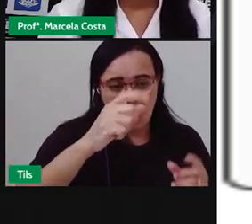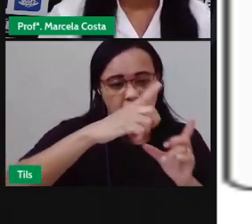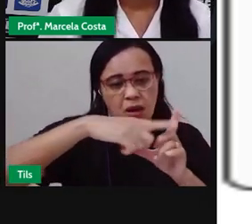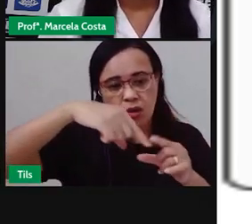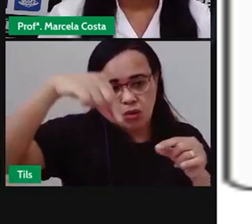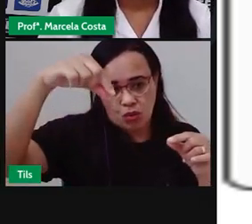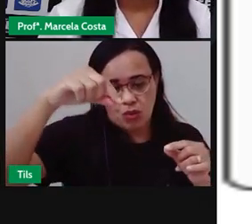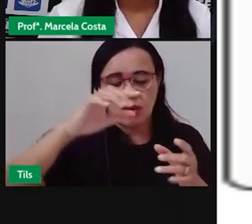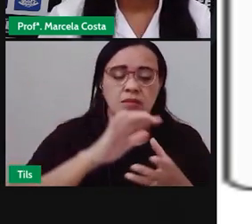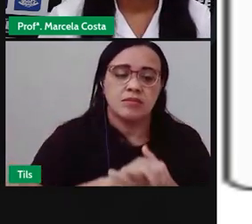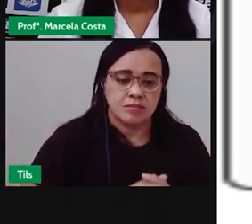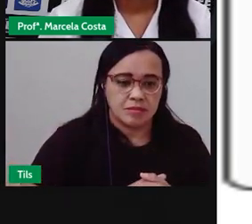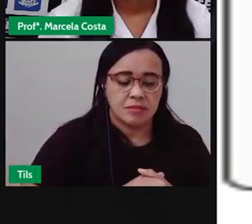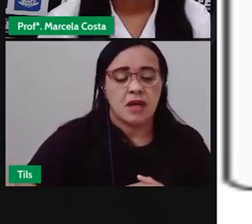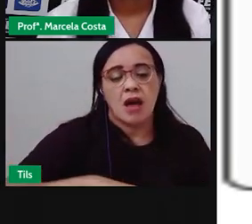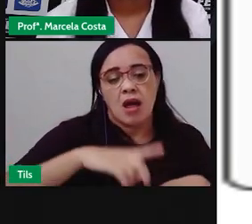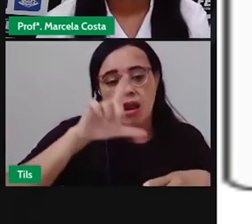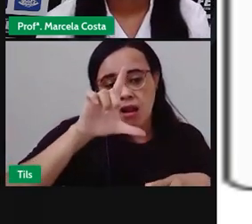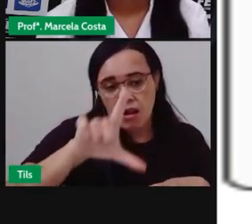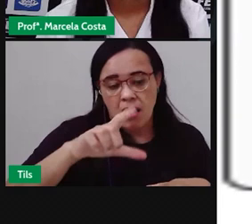Lê de Livro